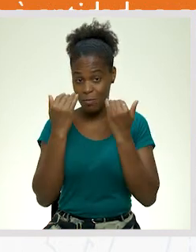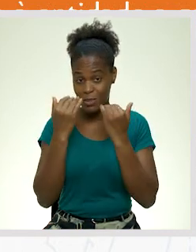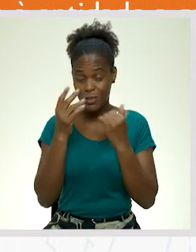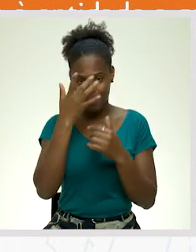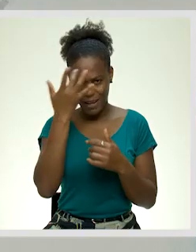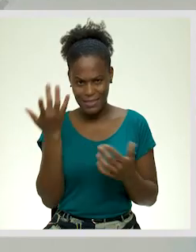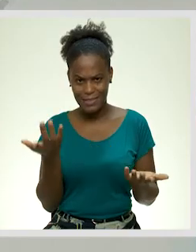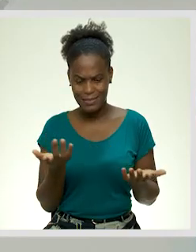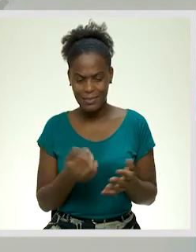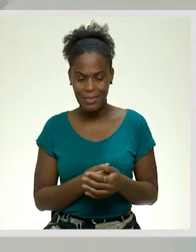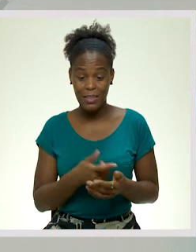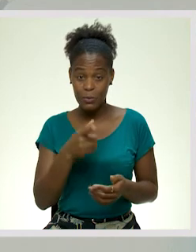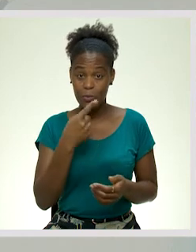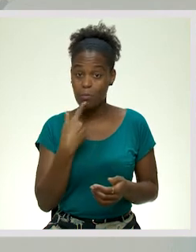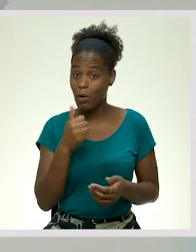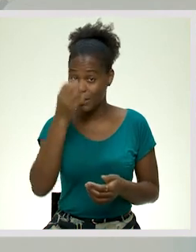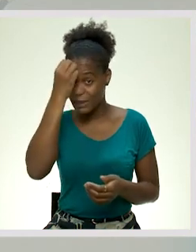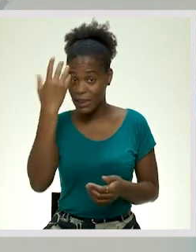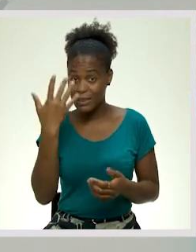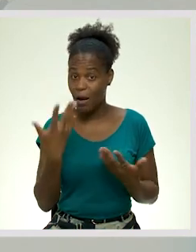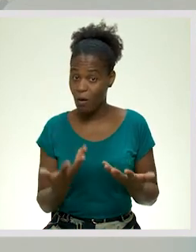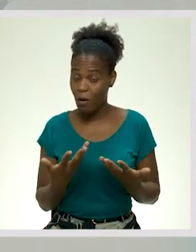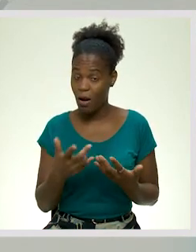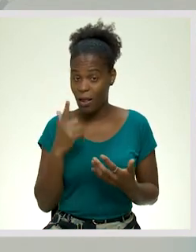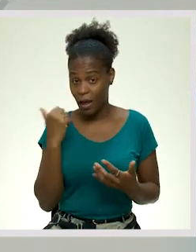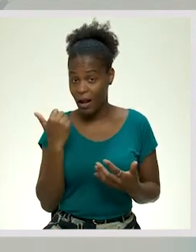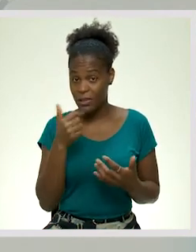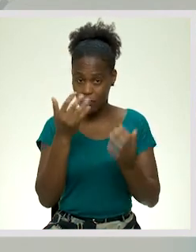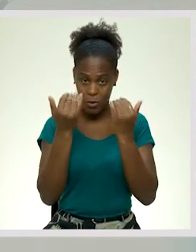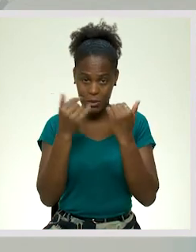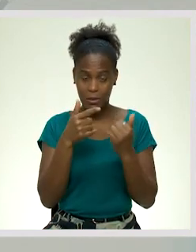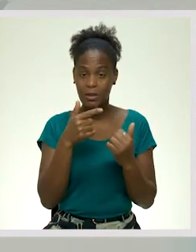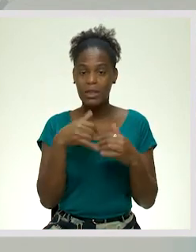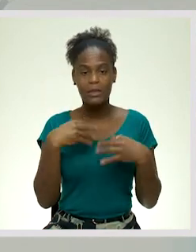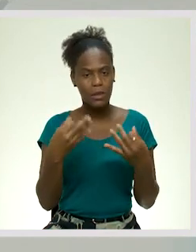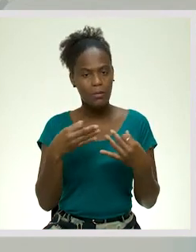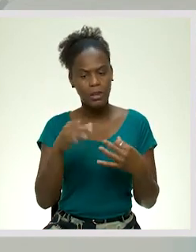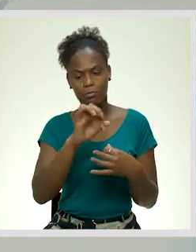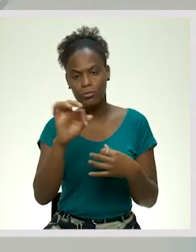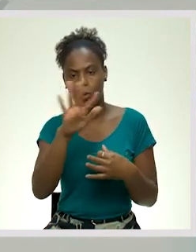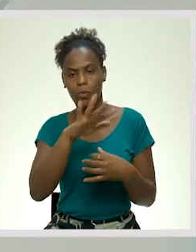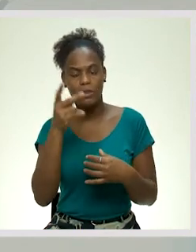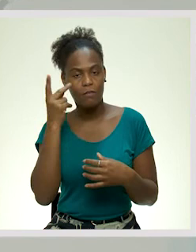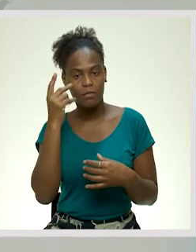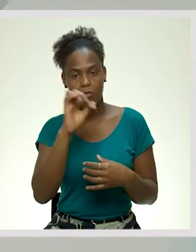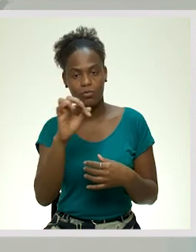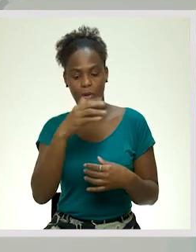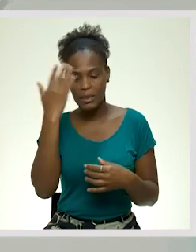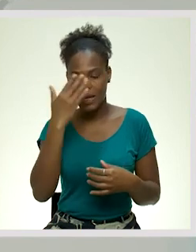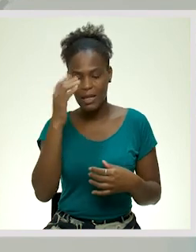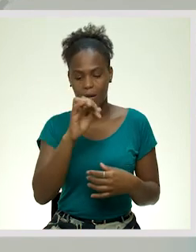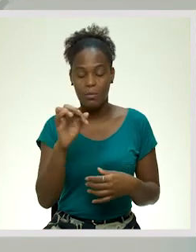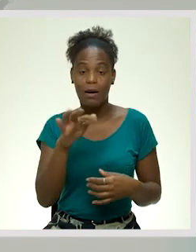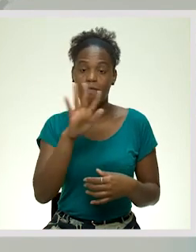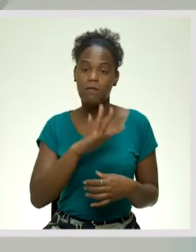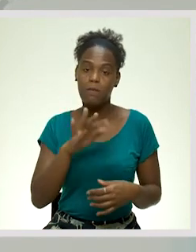são fáceis. Não podem esquecer tão cedo delas. Utilizem-nas sempre na vossa vida, no cotidiano,